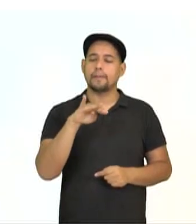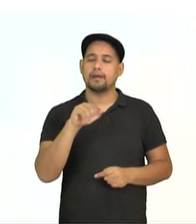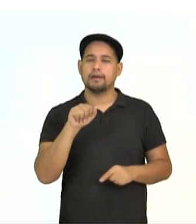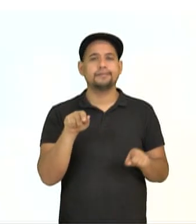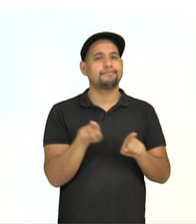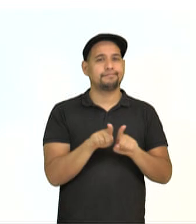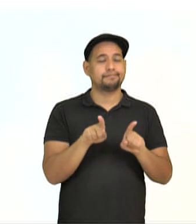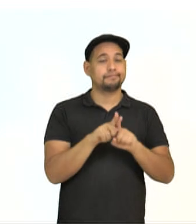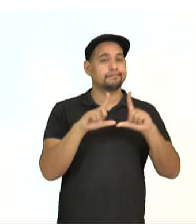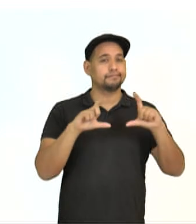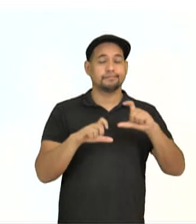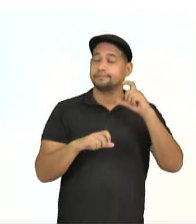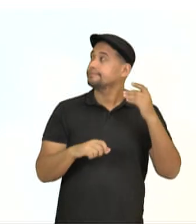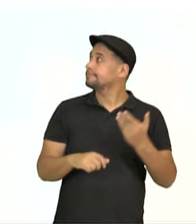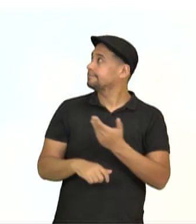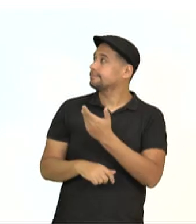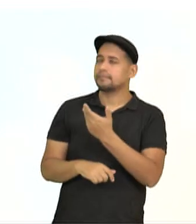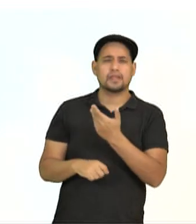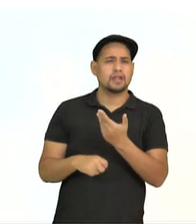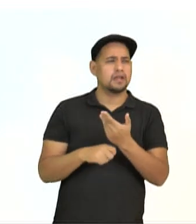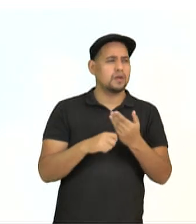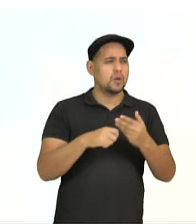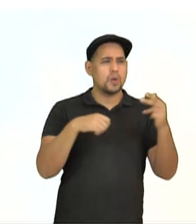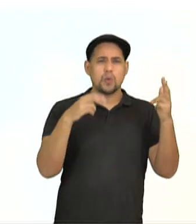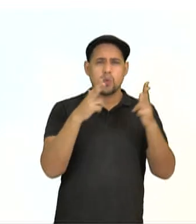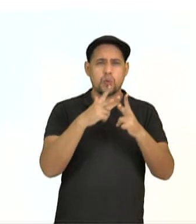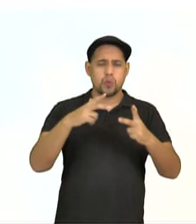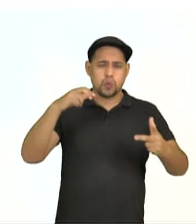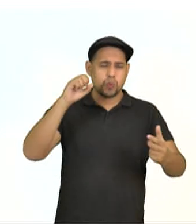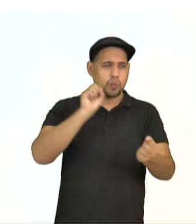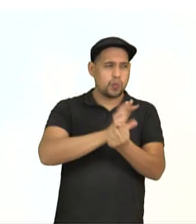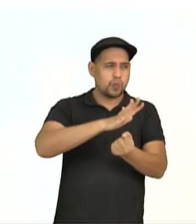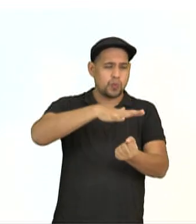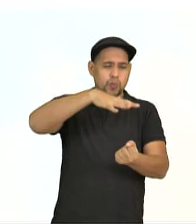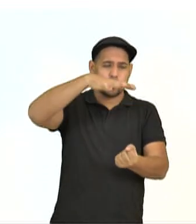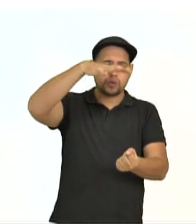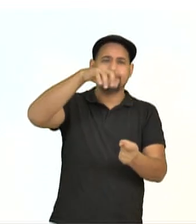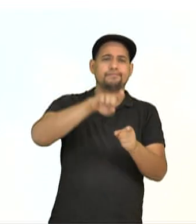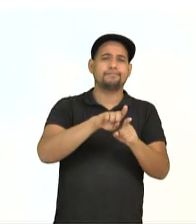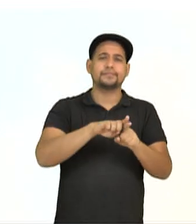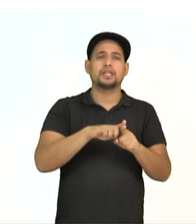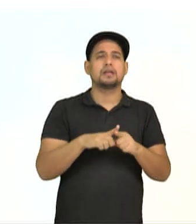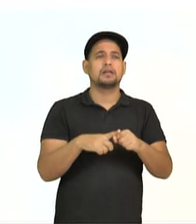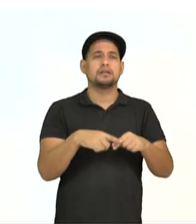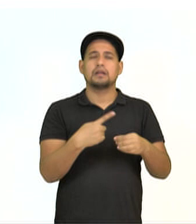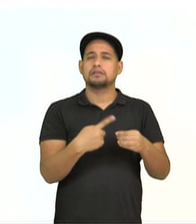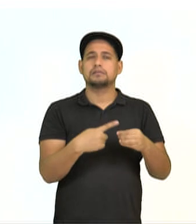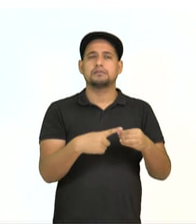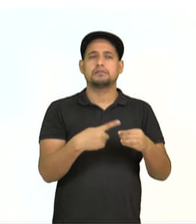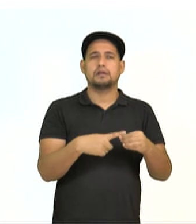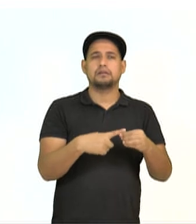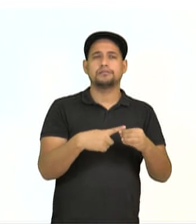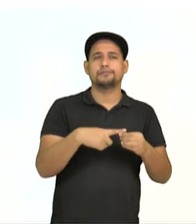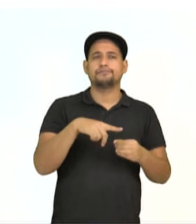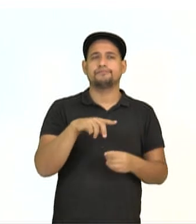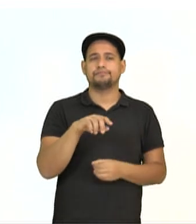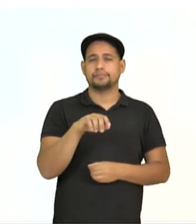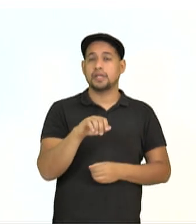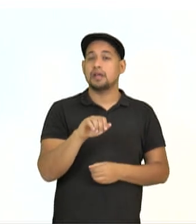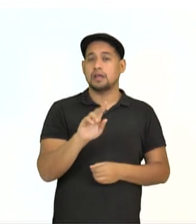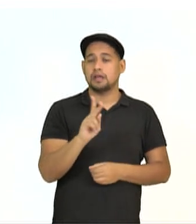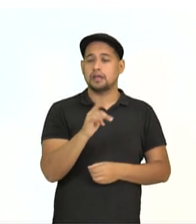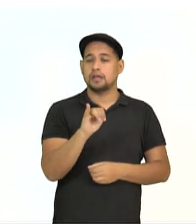A sua esquerda, o cogumelo de fumaça da bomba jogada sobre Hiroshima no dia 6 de agosto de 1945.